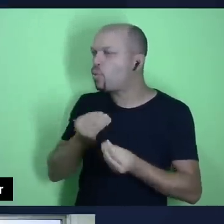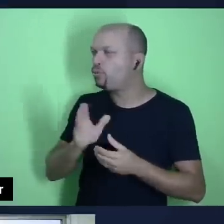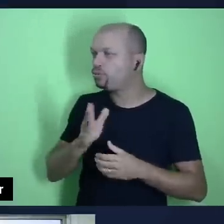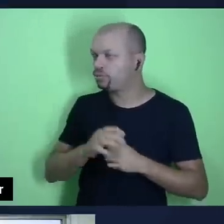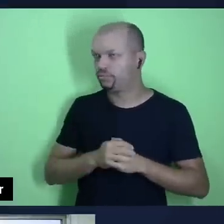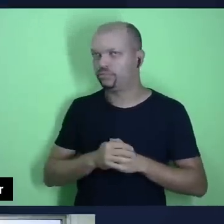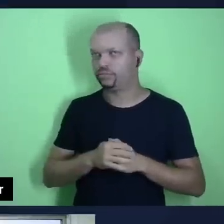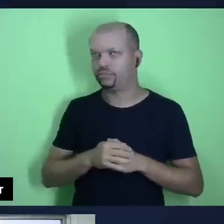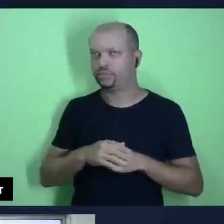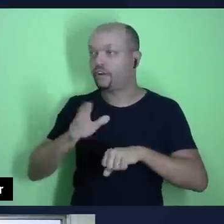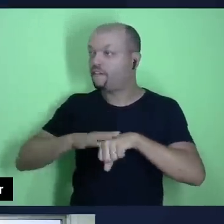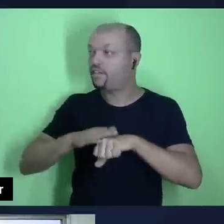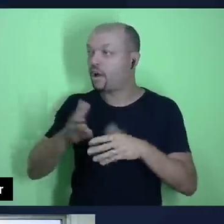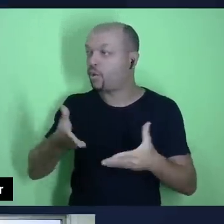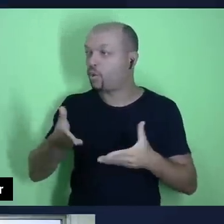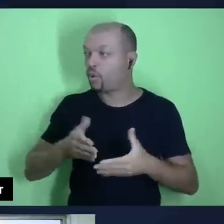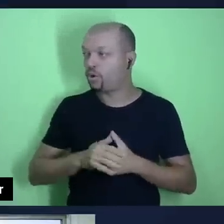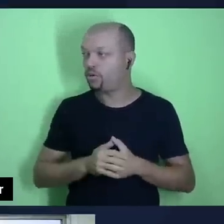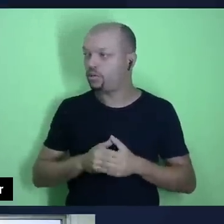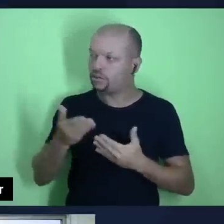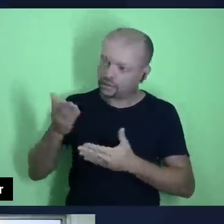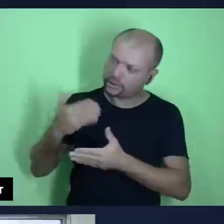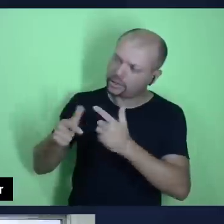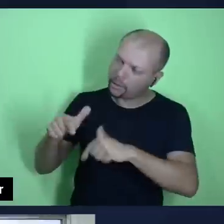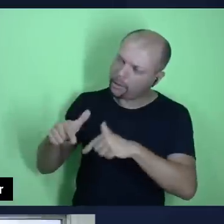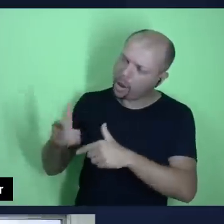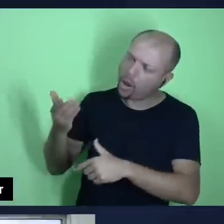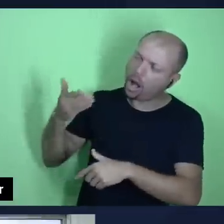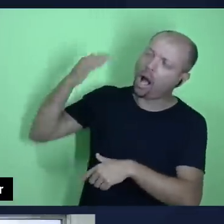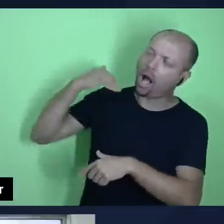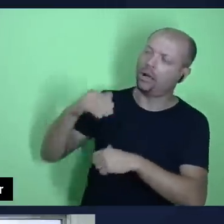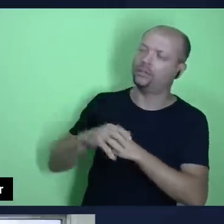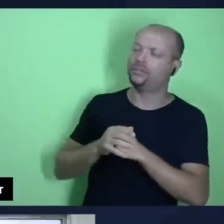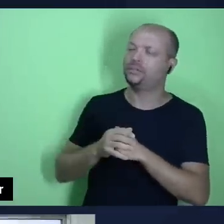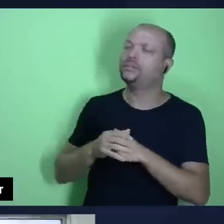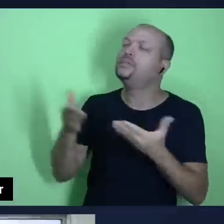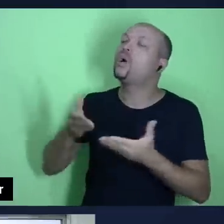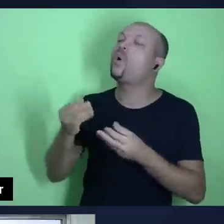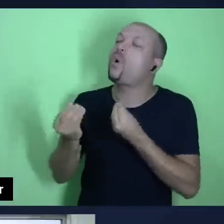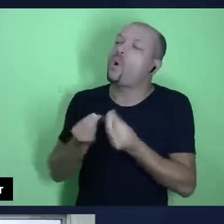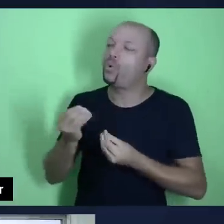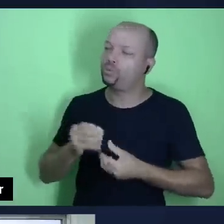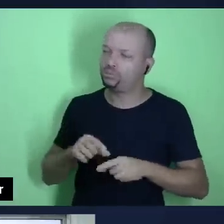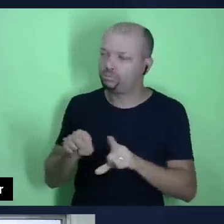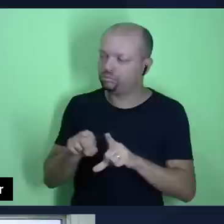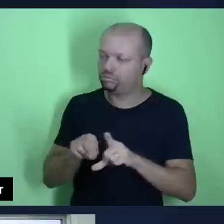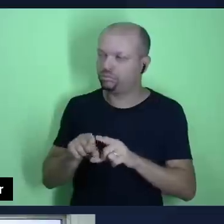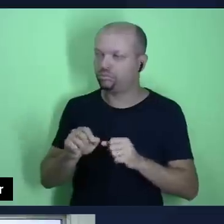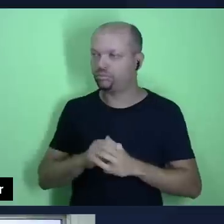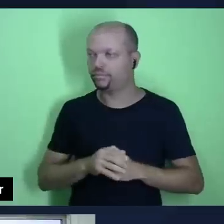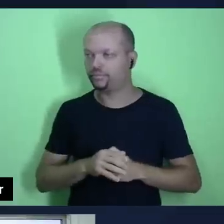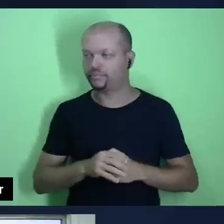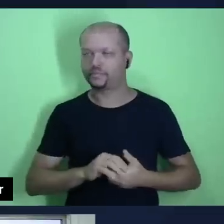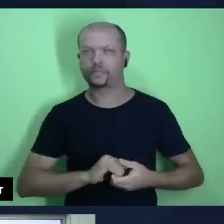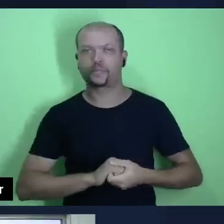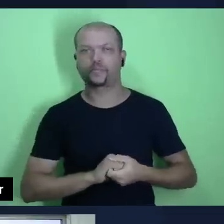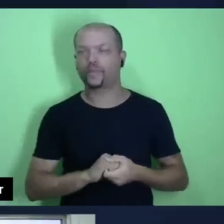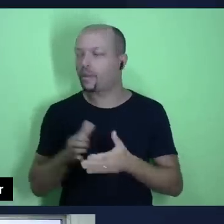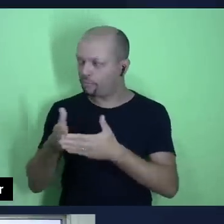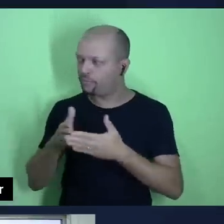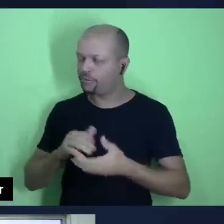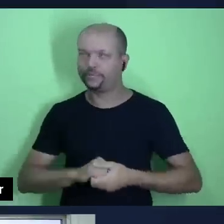o senhor desenvolve hoje de trabalho no SALT, no Seminário de Teologia da Faculdade Adventista da Amazônia, por favor.